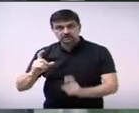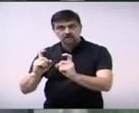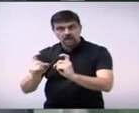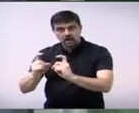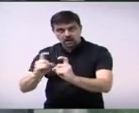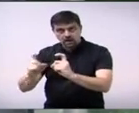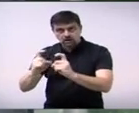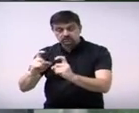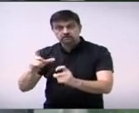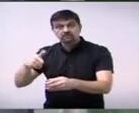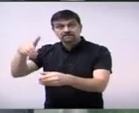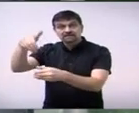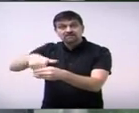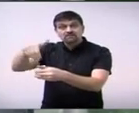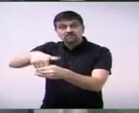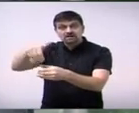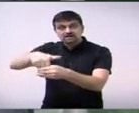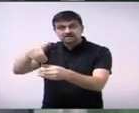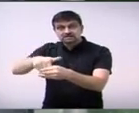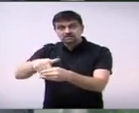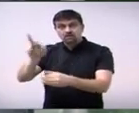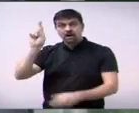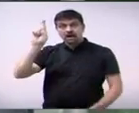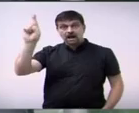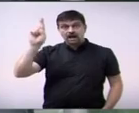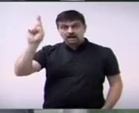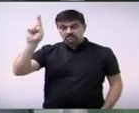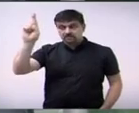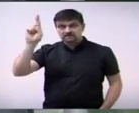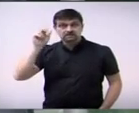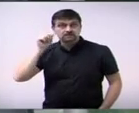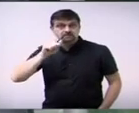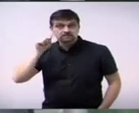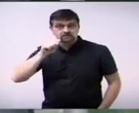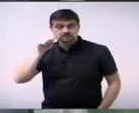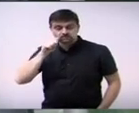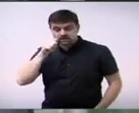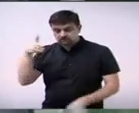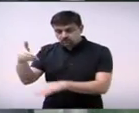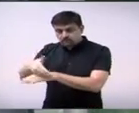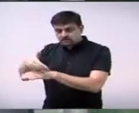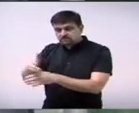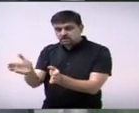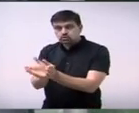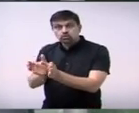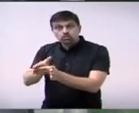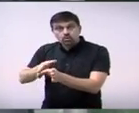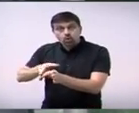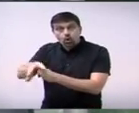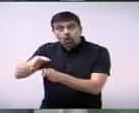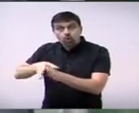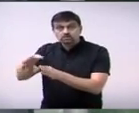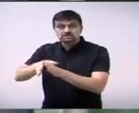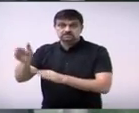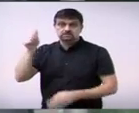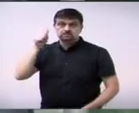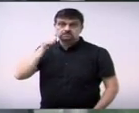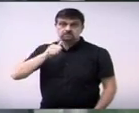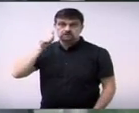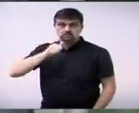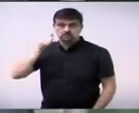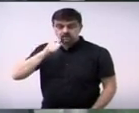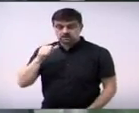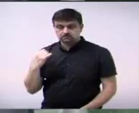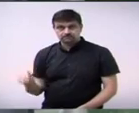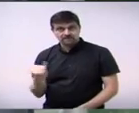fase com a eleição das representantes da sociedade civil acho importante a participação da sociedade na